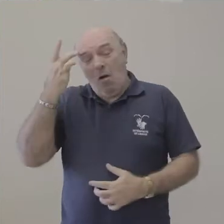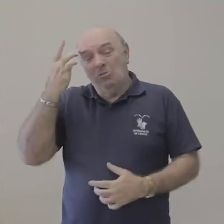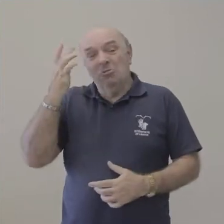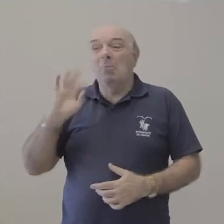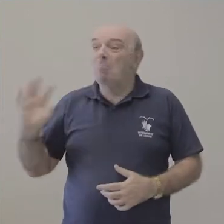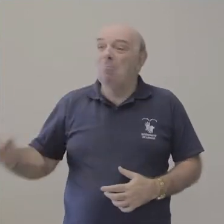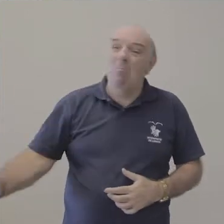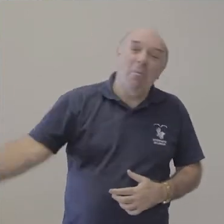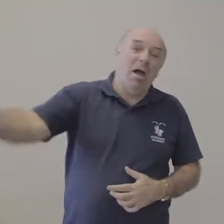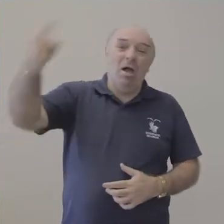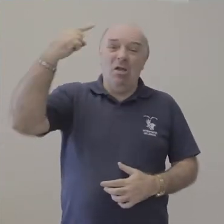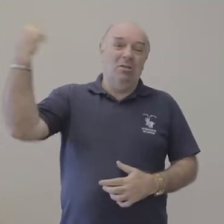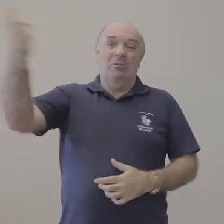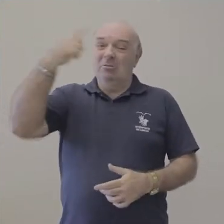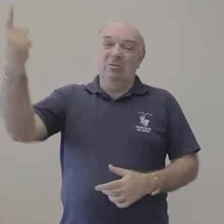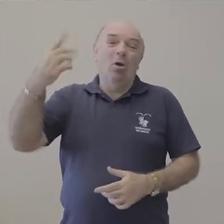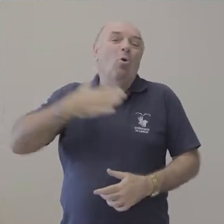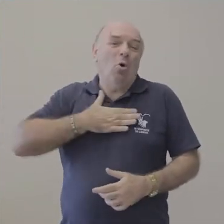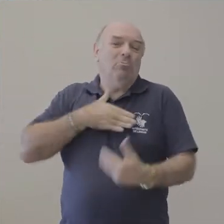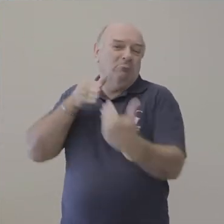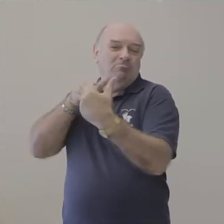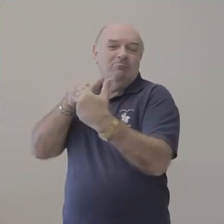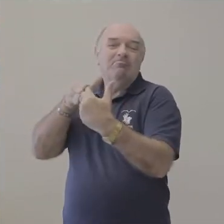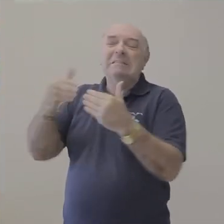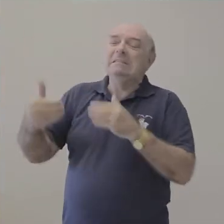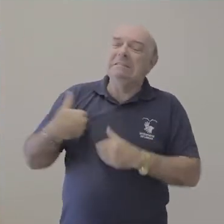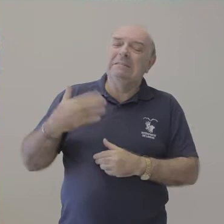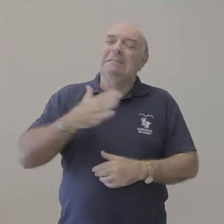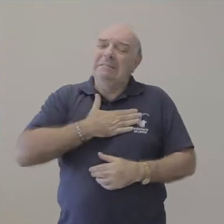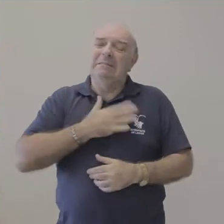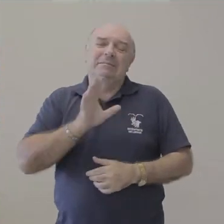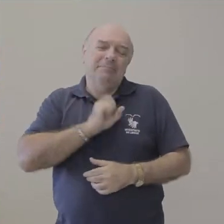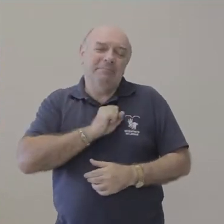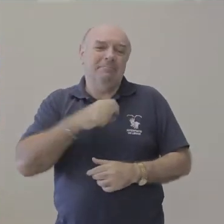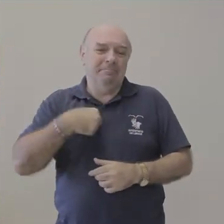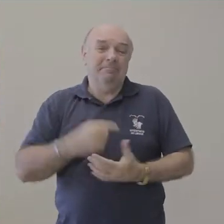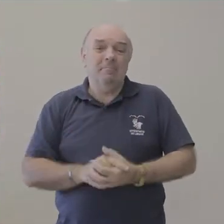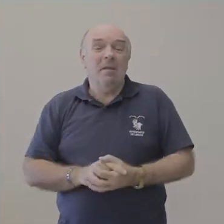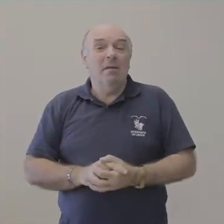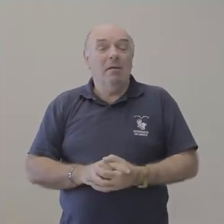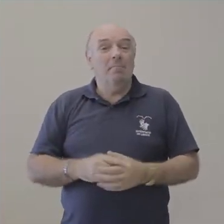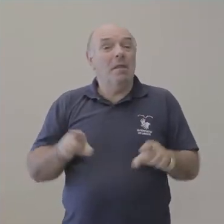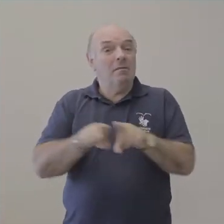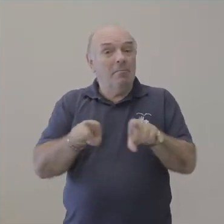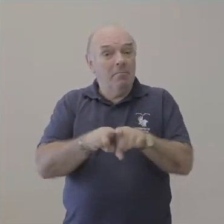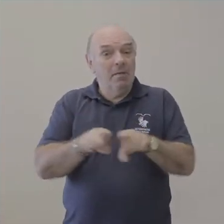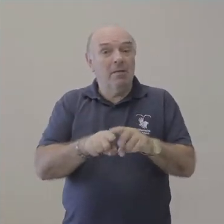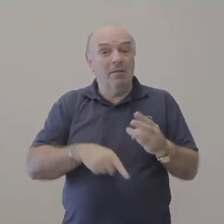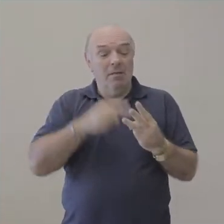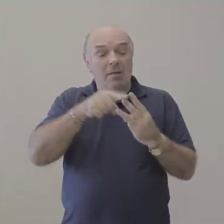que a maioria concorda com a gente. É minha opinião pessoal. Na carreira, Saad também ocupou cargos